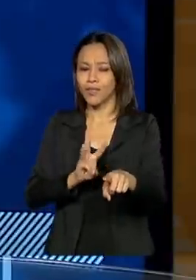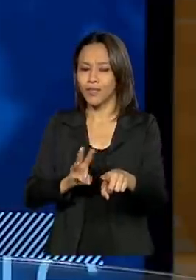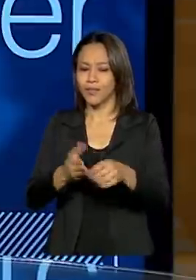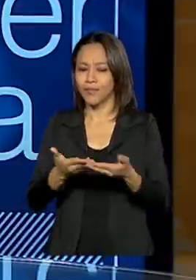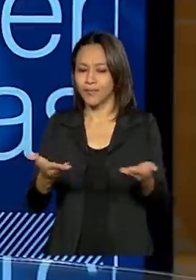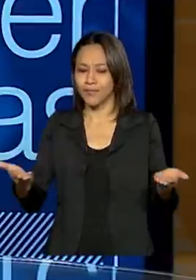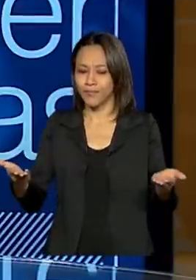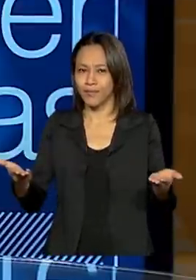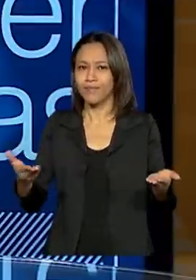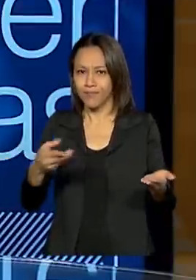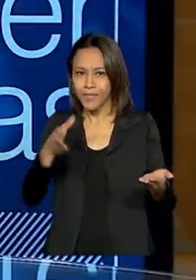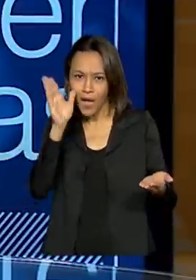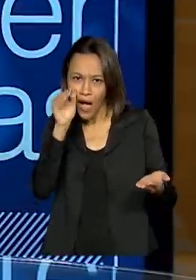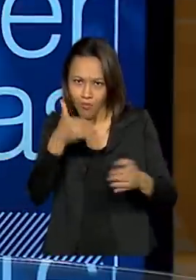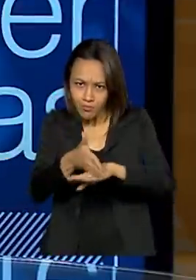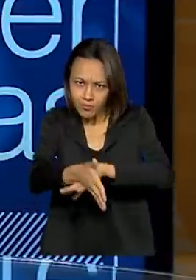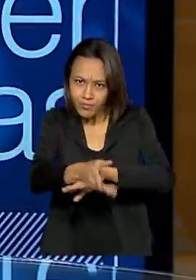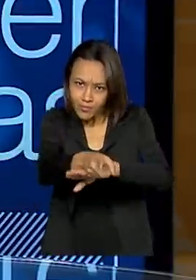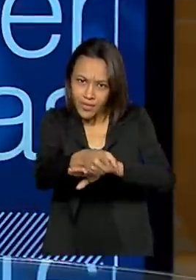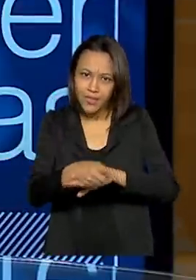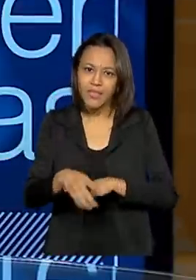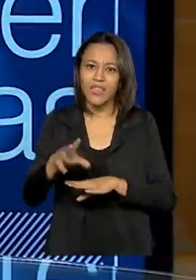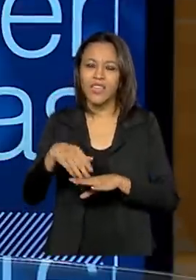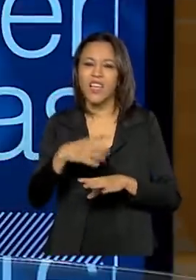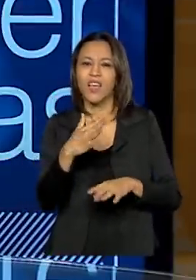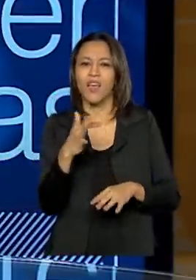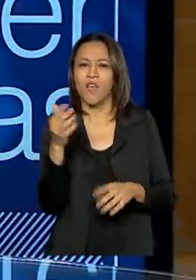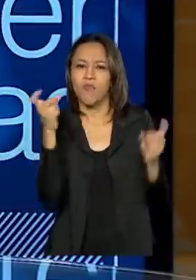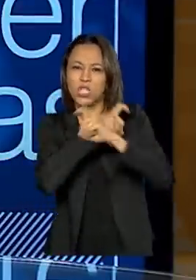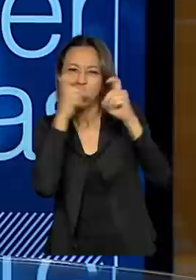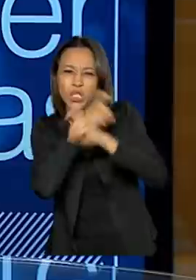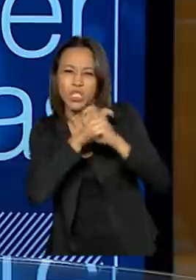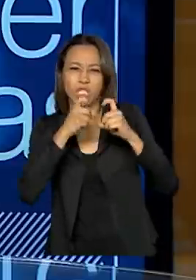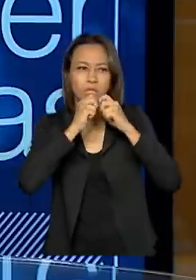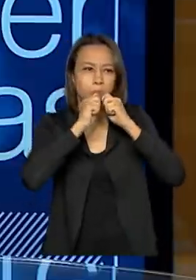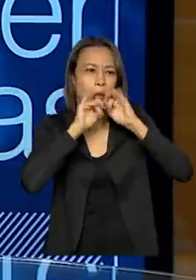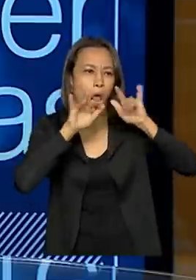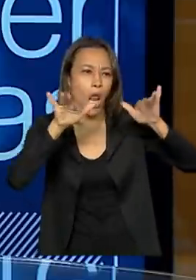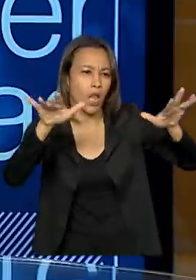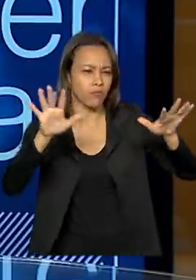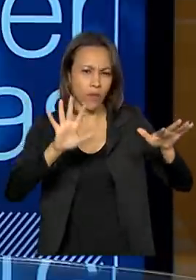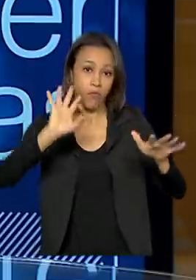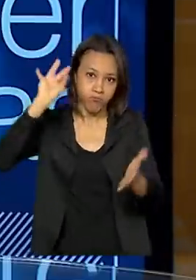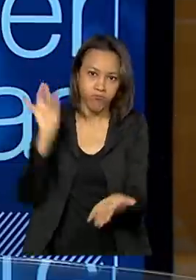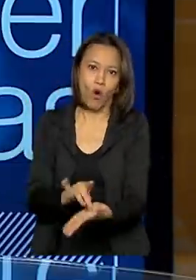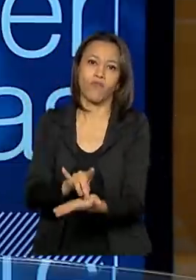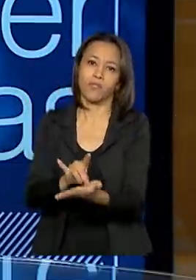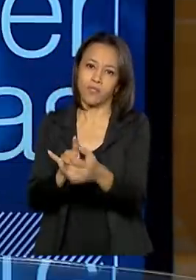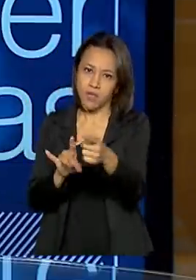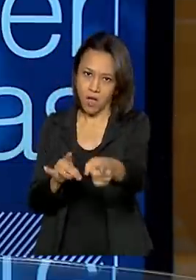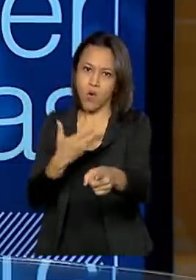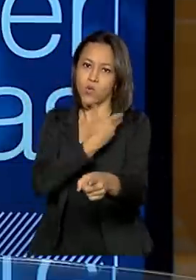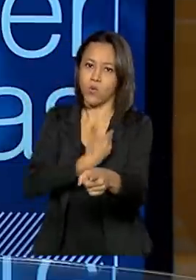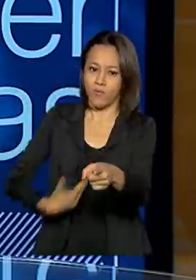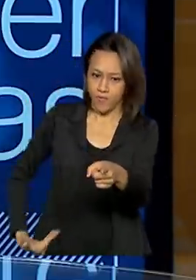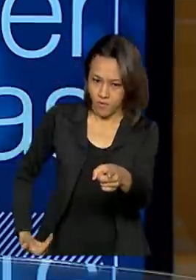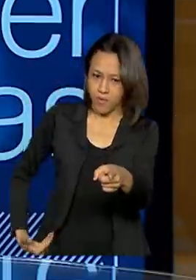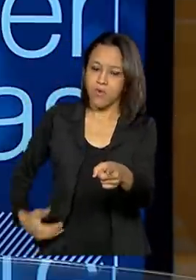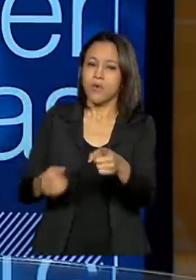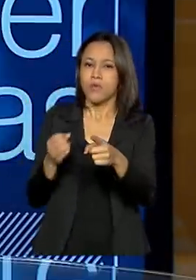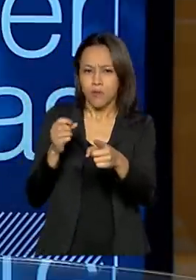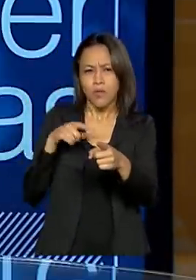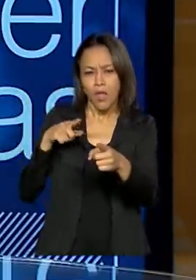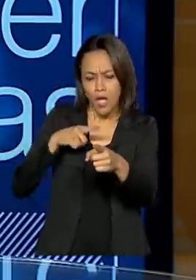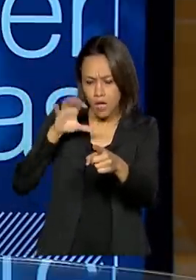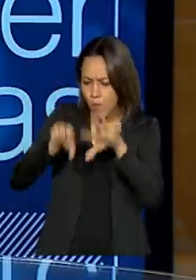.br. E não se deixe levar por fake news, por mentiras. O site da FUNAI é o site oficial do Estado brasileiro. E lá